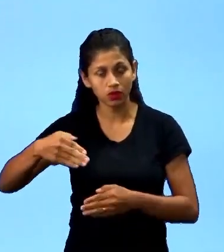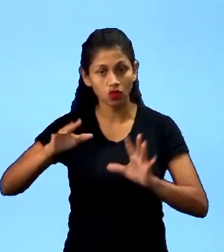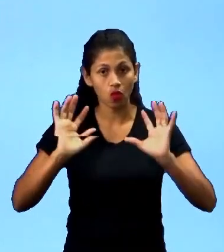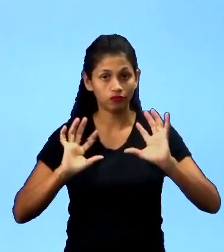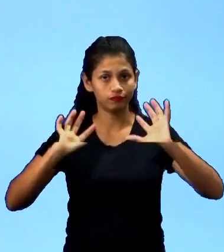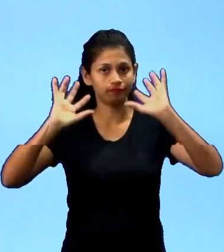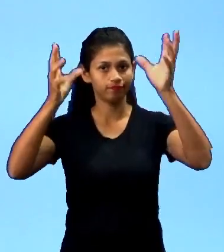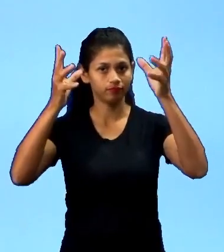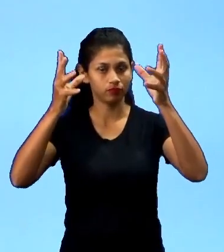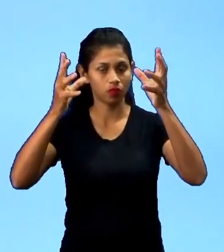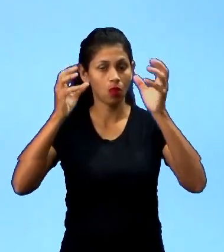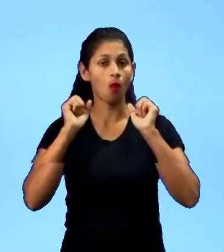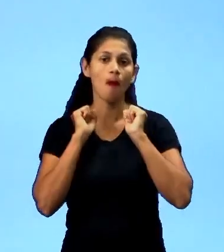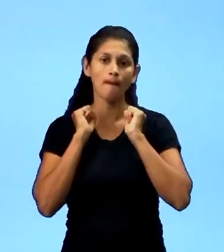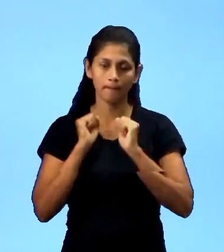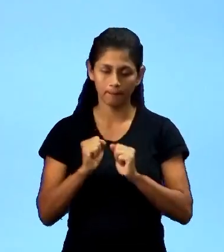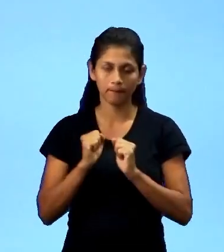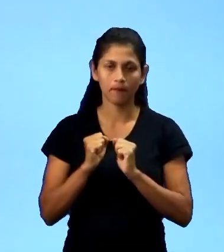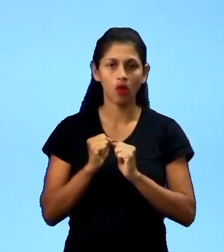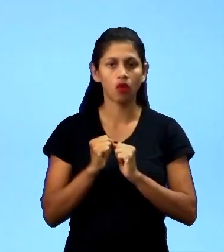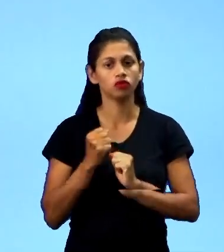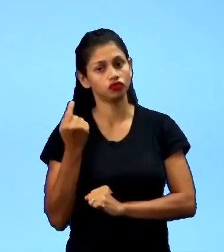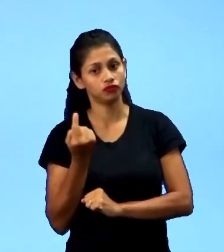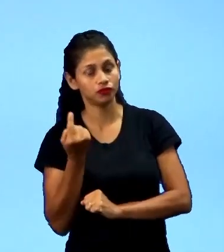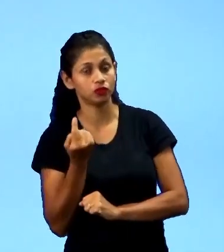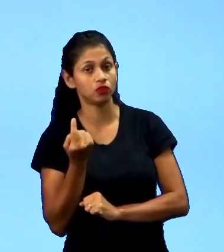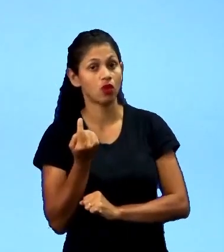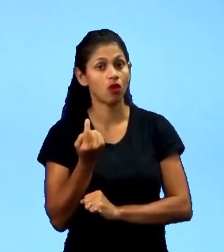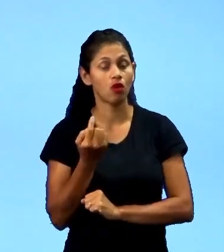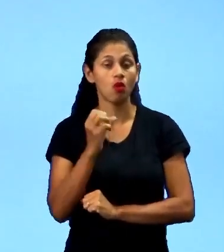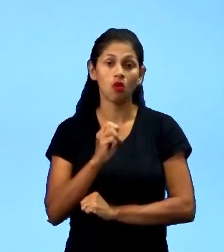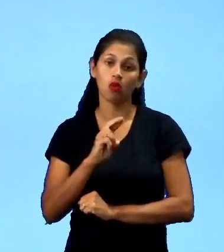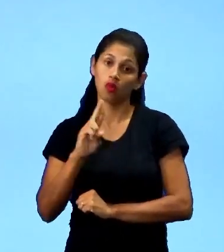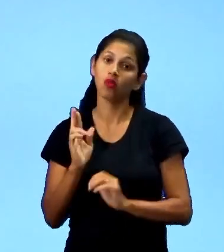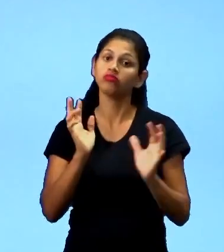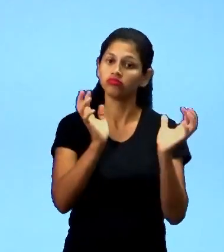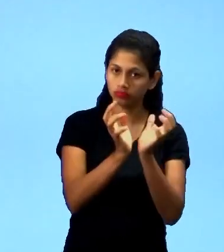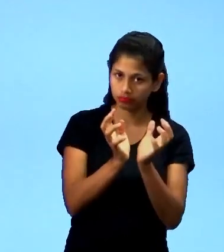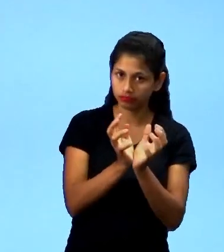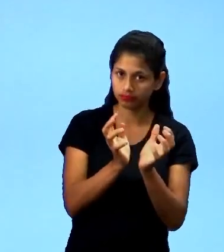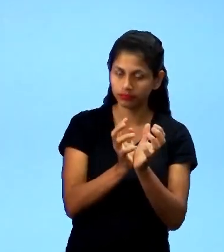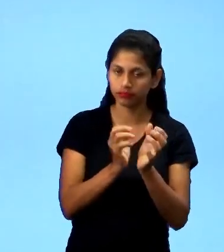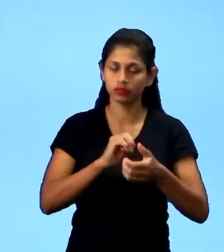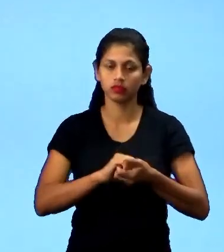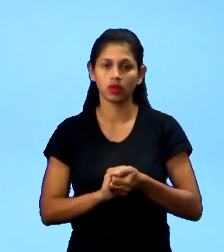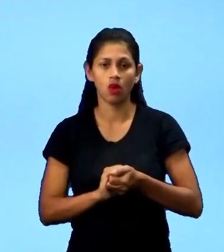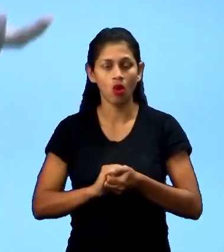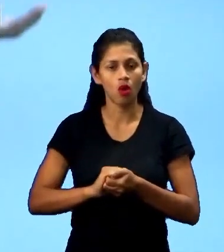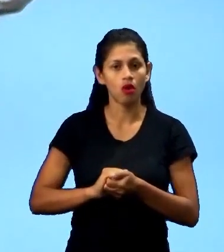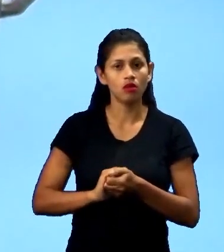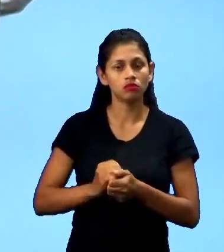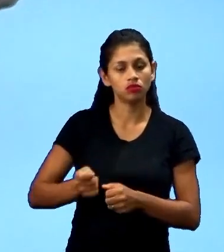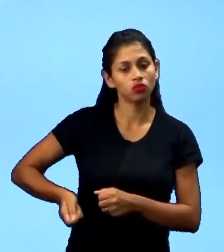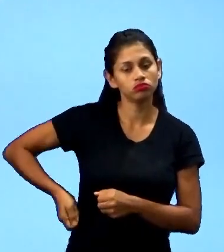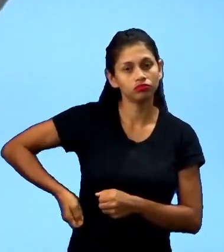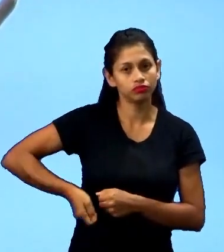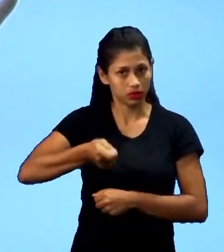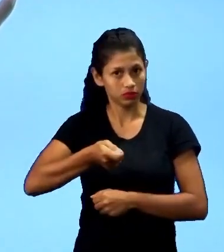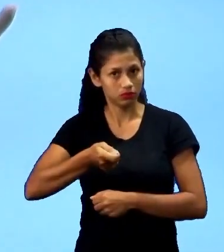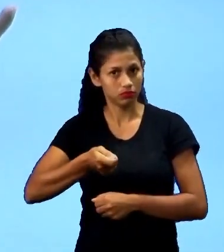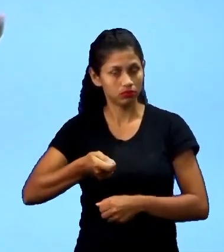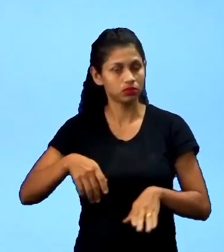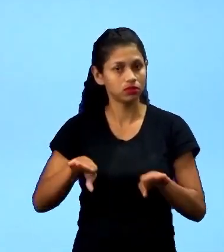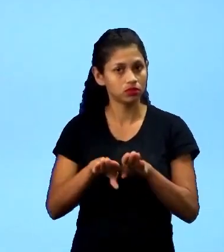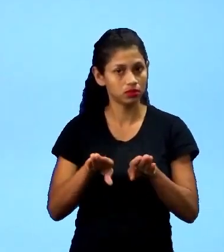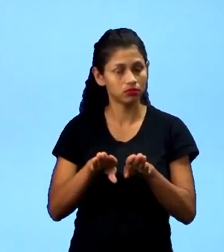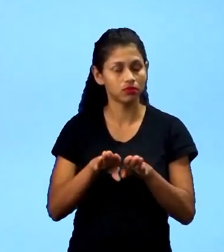vôlei, como pode ser individual. Exemplo, o tênis. Então, a gente tem um tipo de esporte, e ele pode ser do segmento coletivo ou do